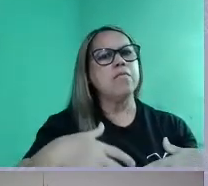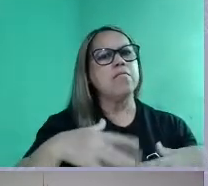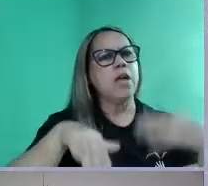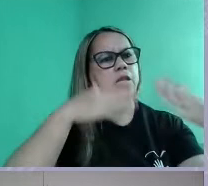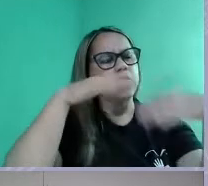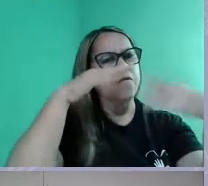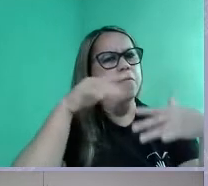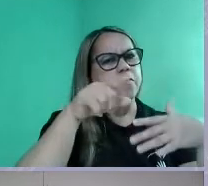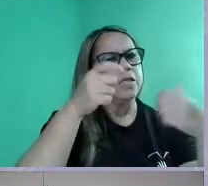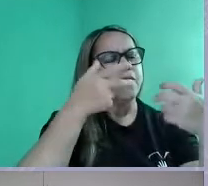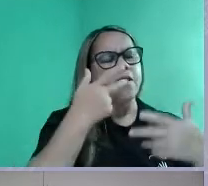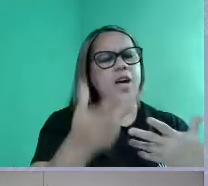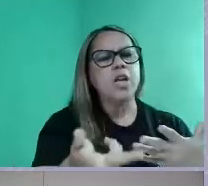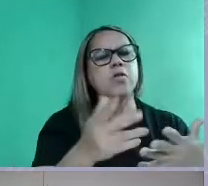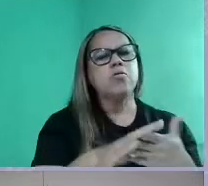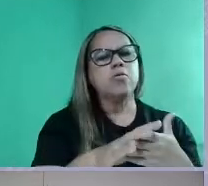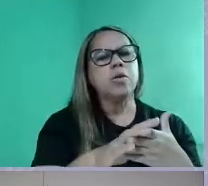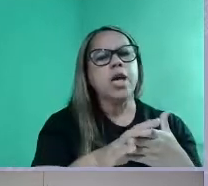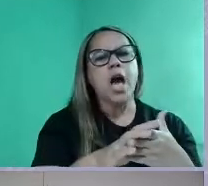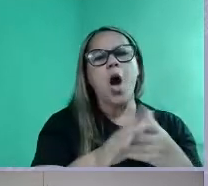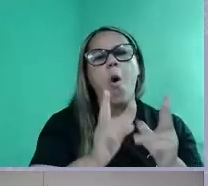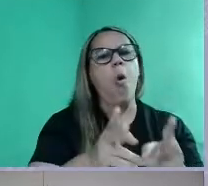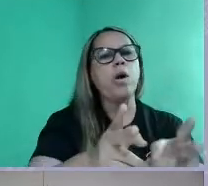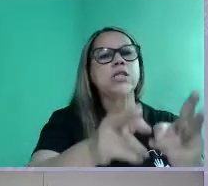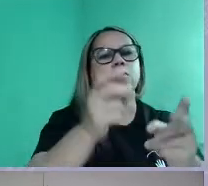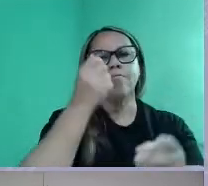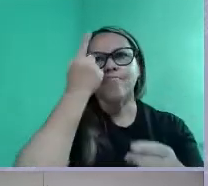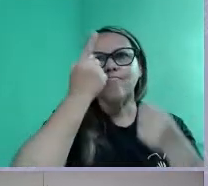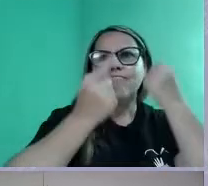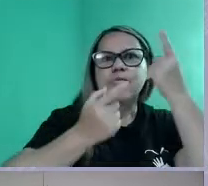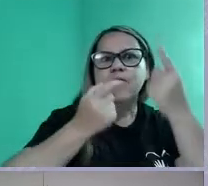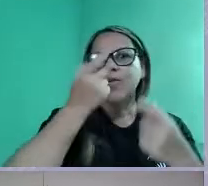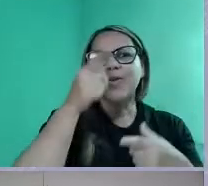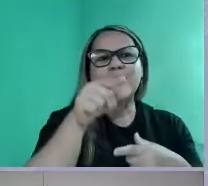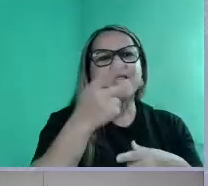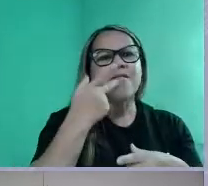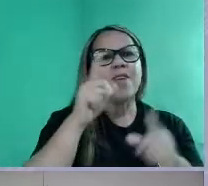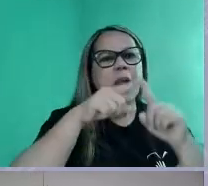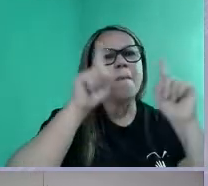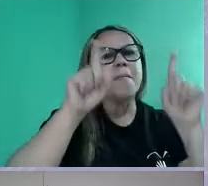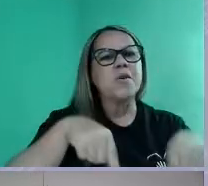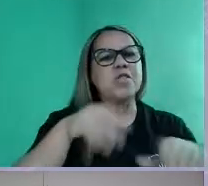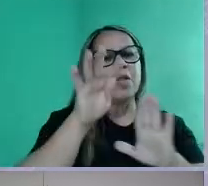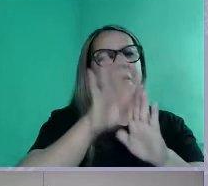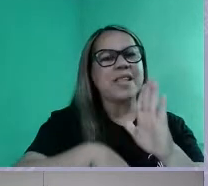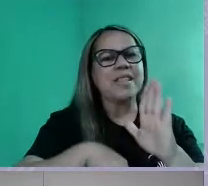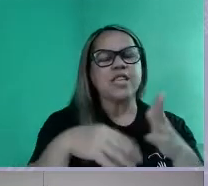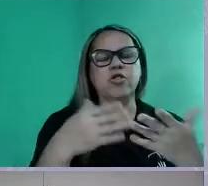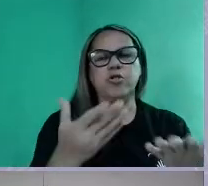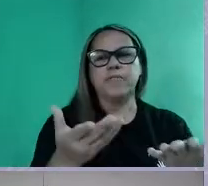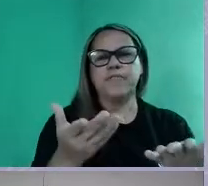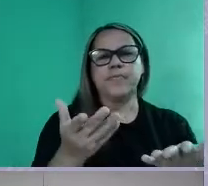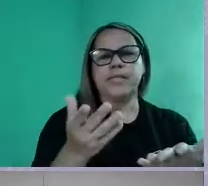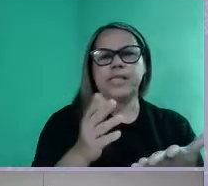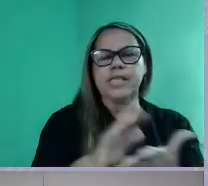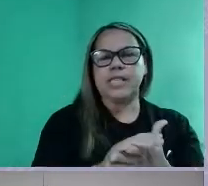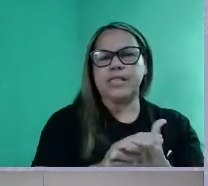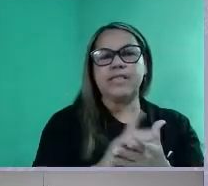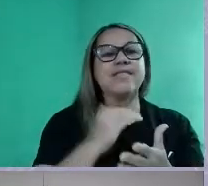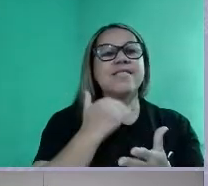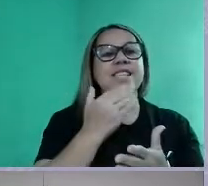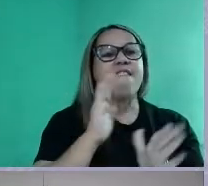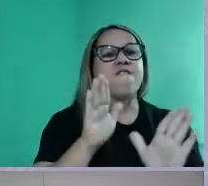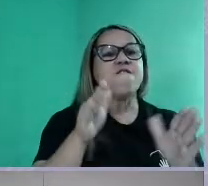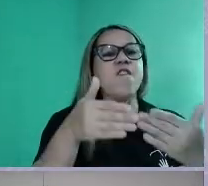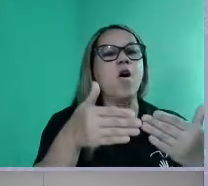É o encadeamento das suas ideias, a gente chama de projeto de texto, certo? Sem foco temático,